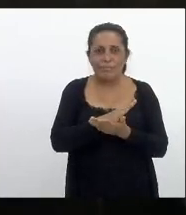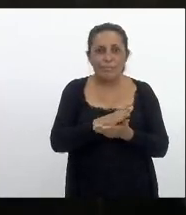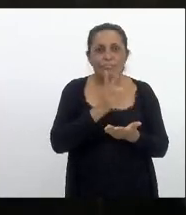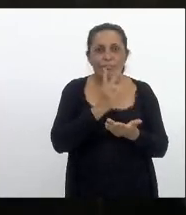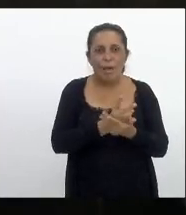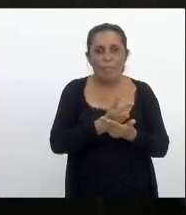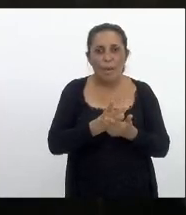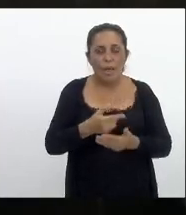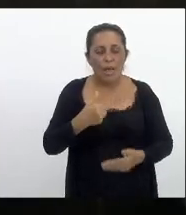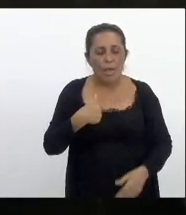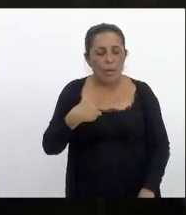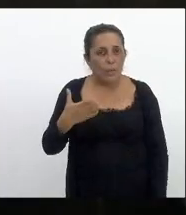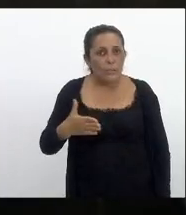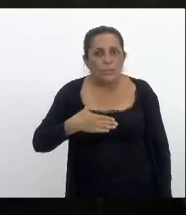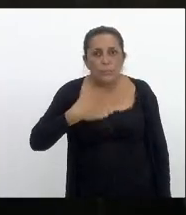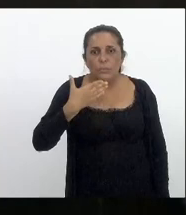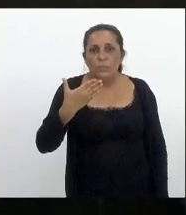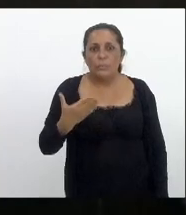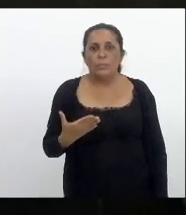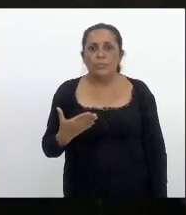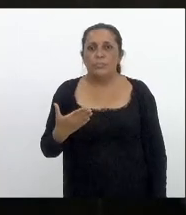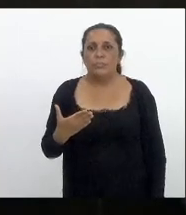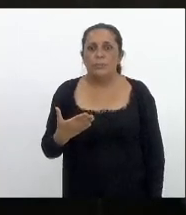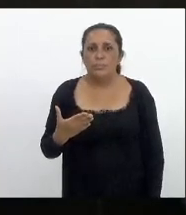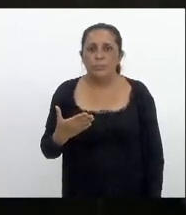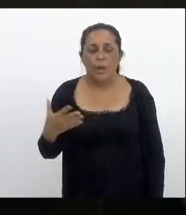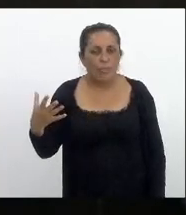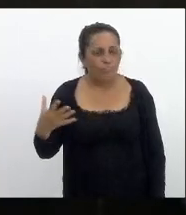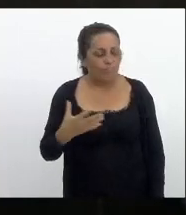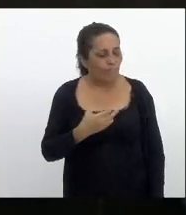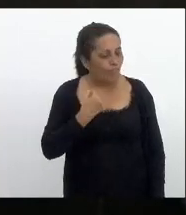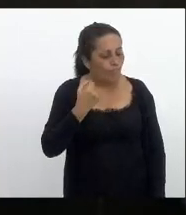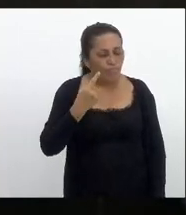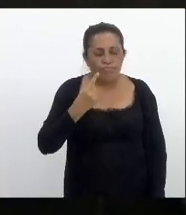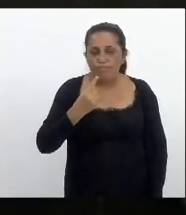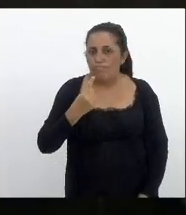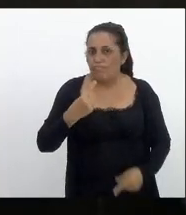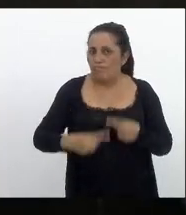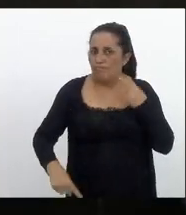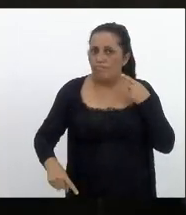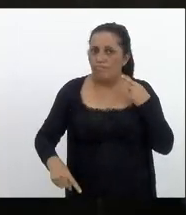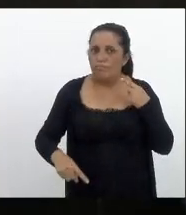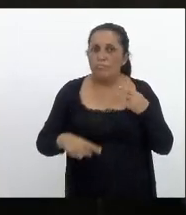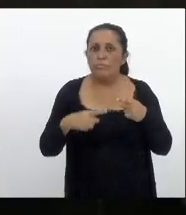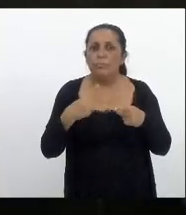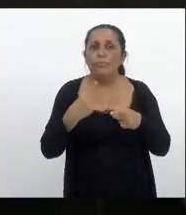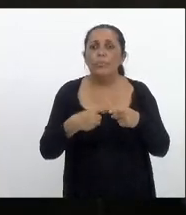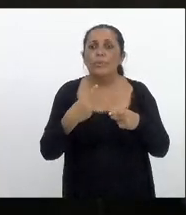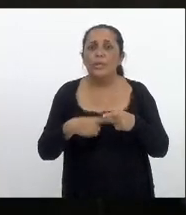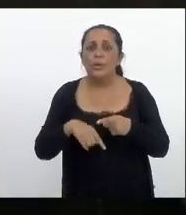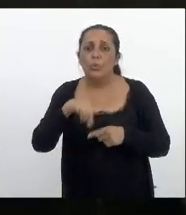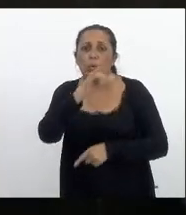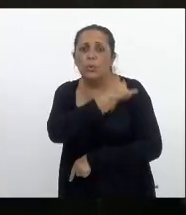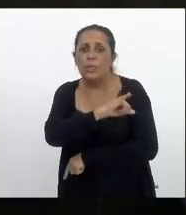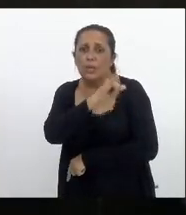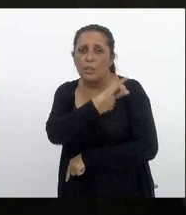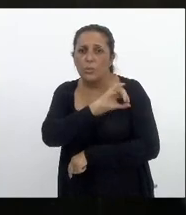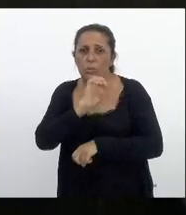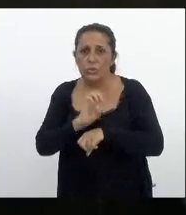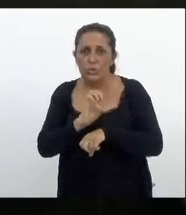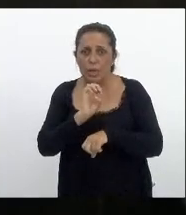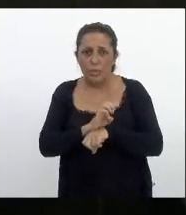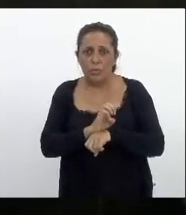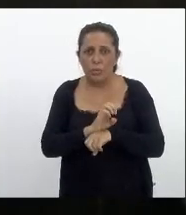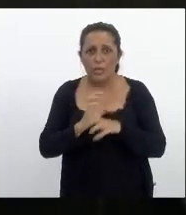causa estupefação que me causa indignação até é que o estado do Rio de Janeiro que a